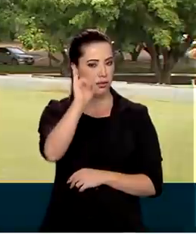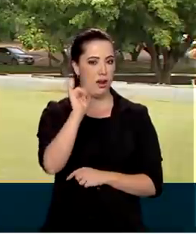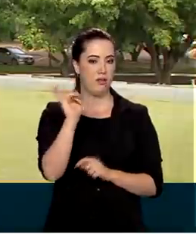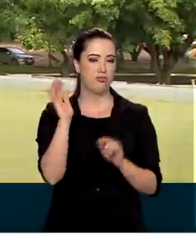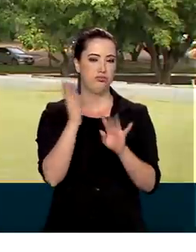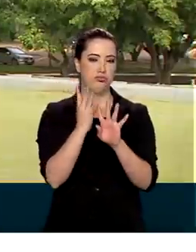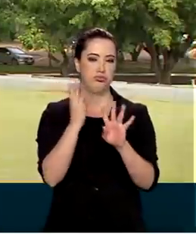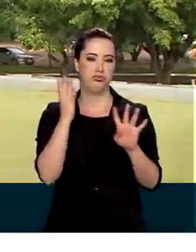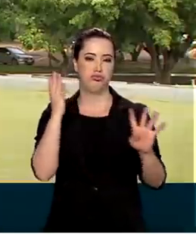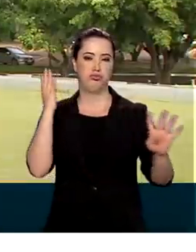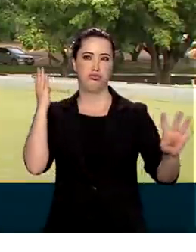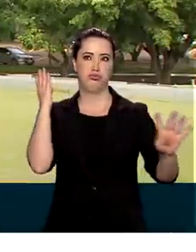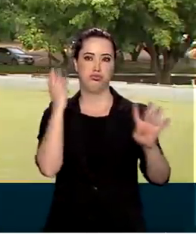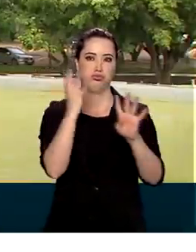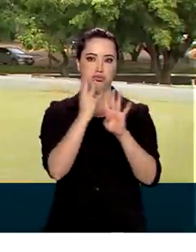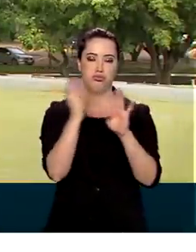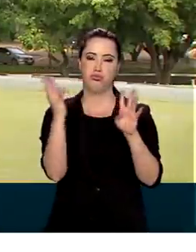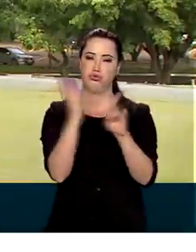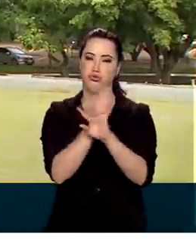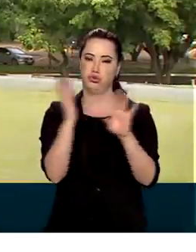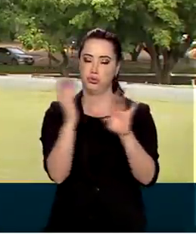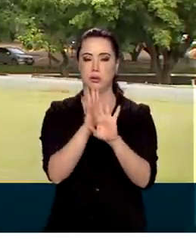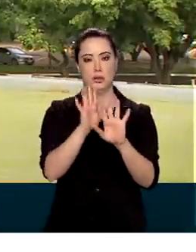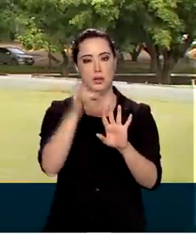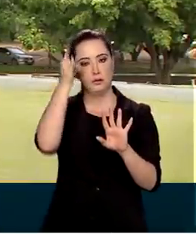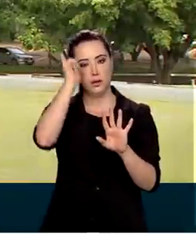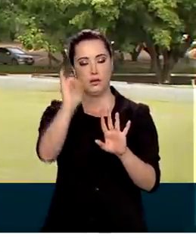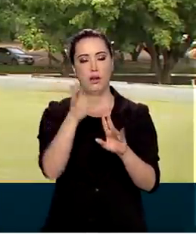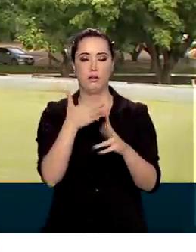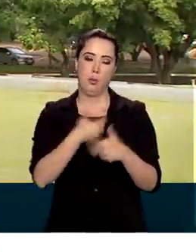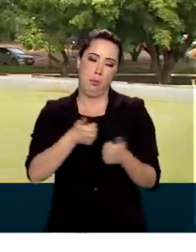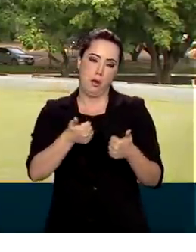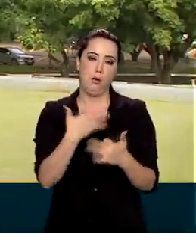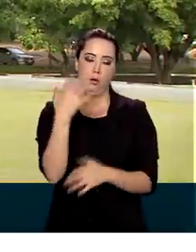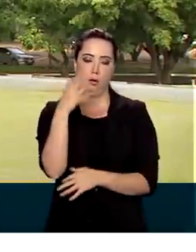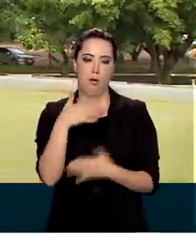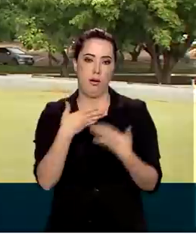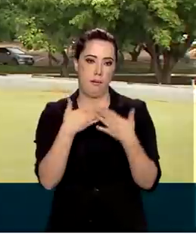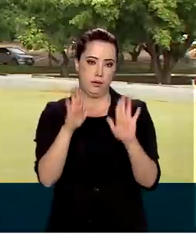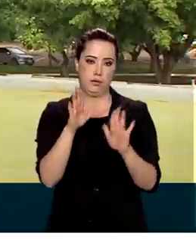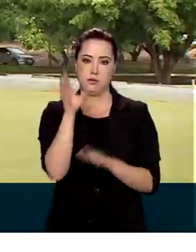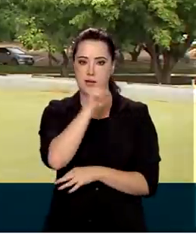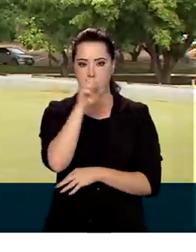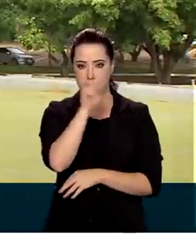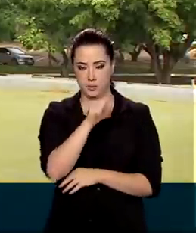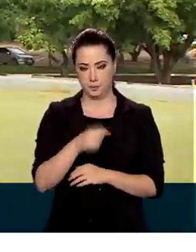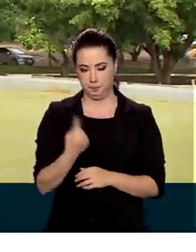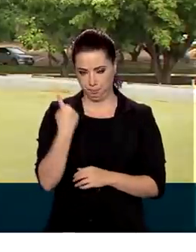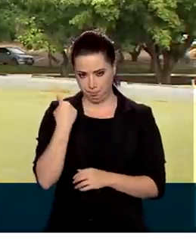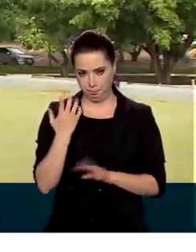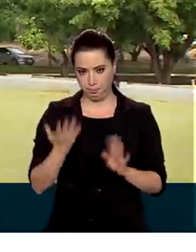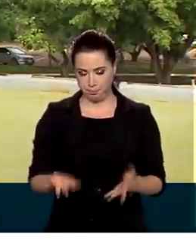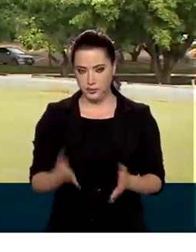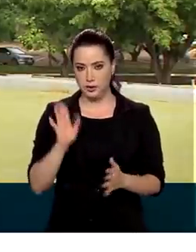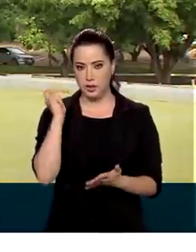aglomerações de pessoas nesse momento de pandemia. Ao todo, já foram pagos mais de